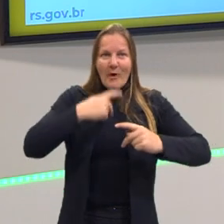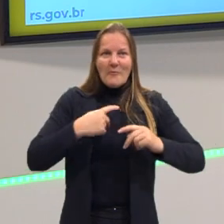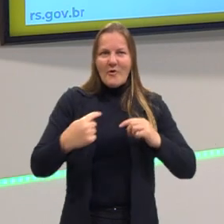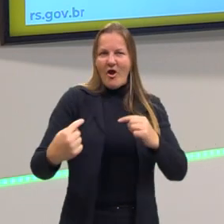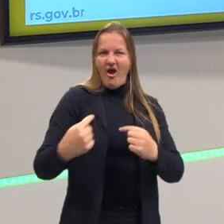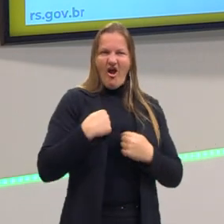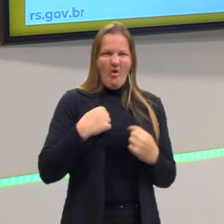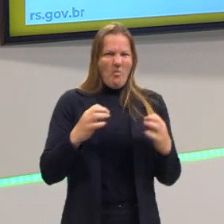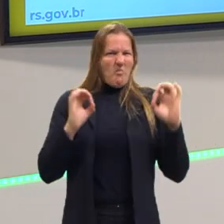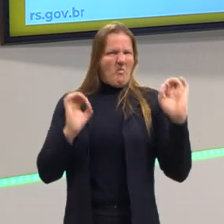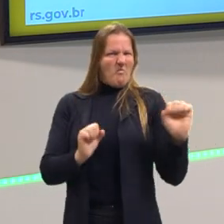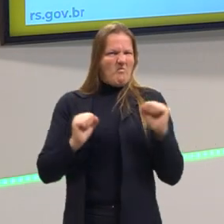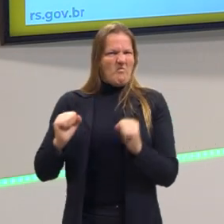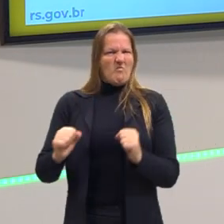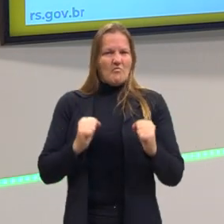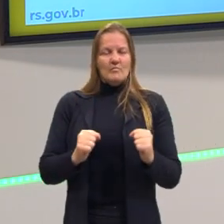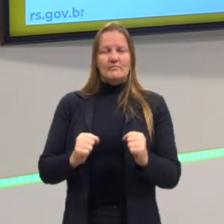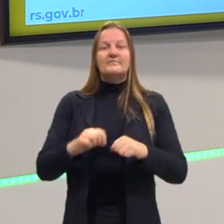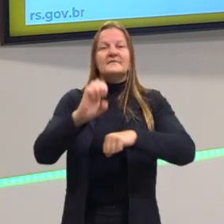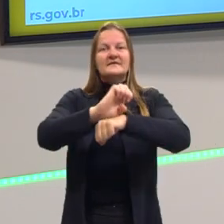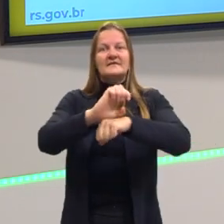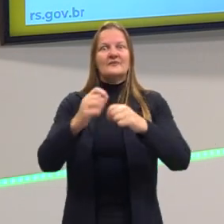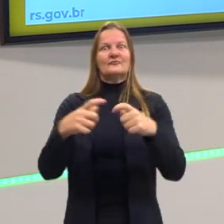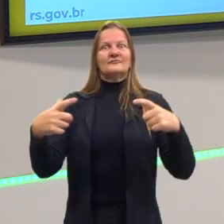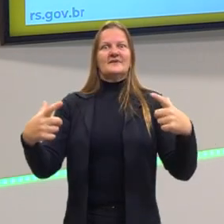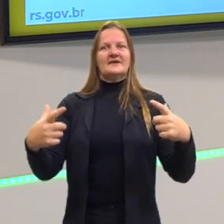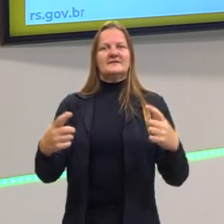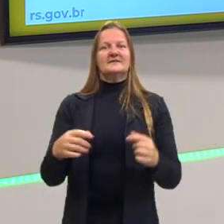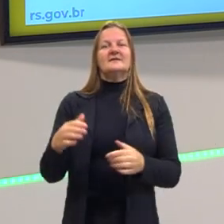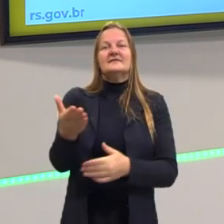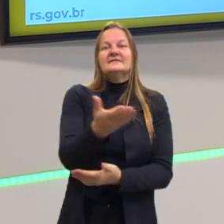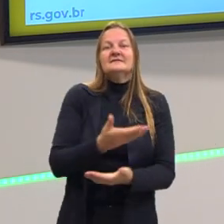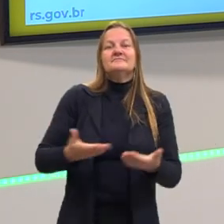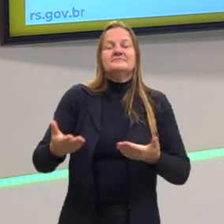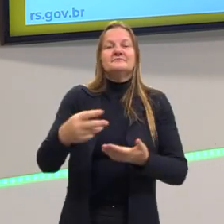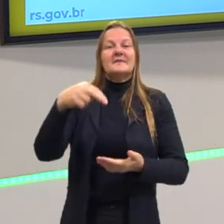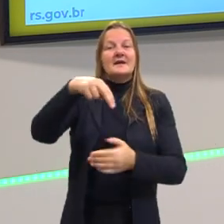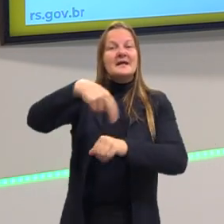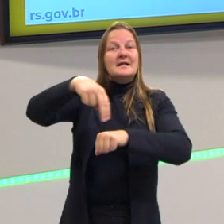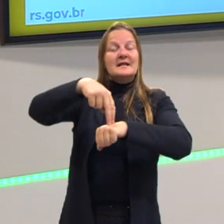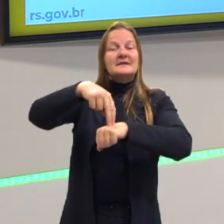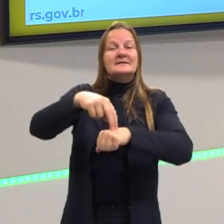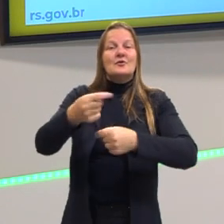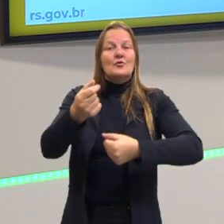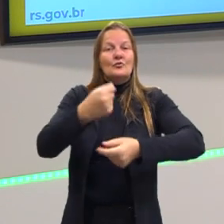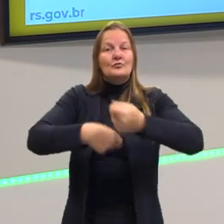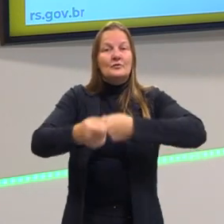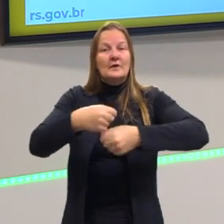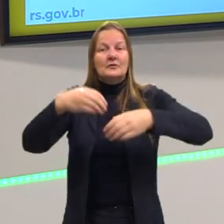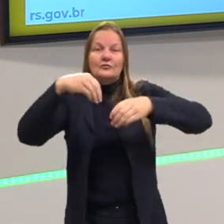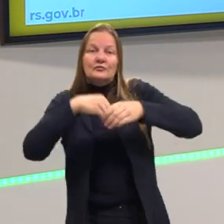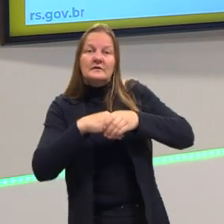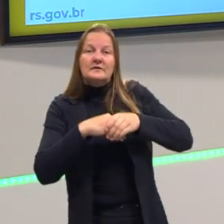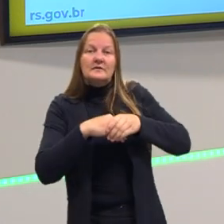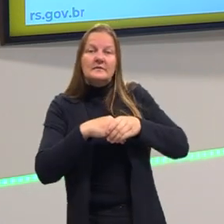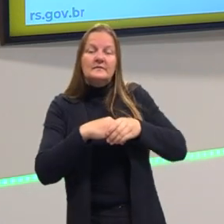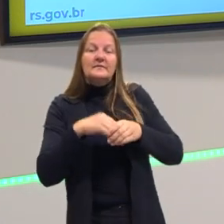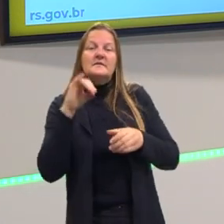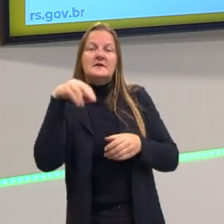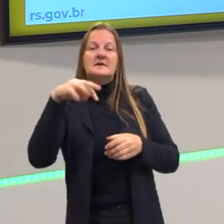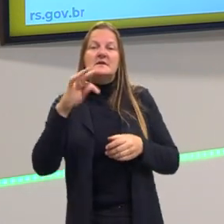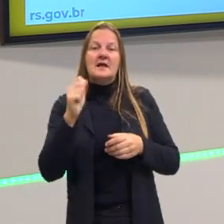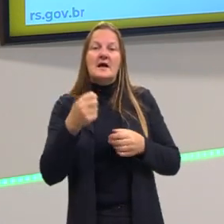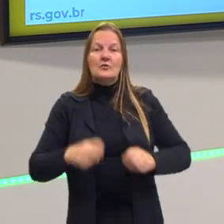que o Estado também evolua, e não com que a nação tenha o mercado consumidor interno. Não, ela está